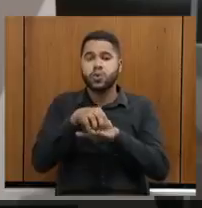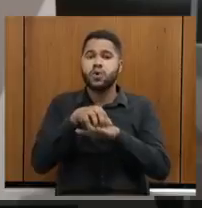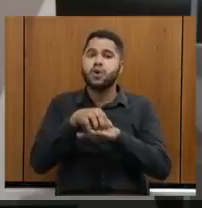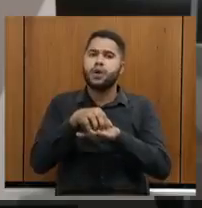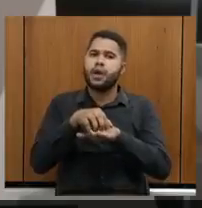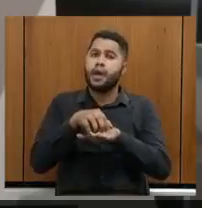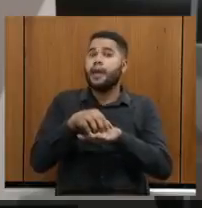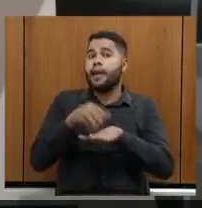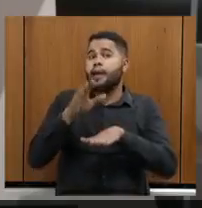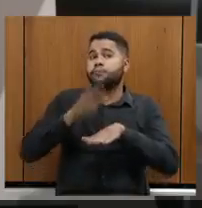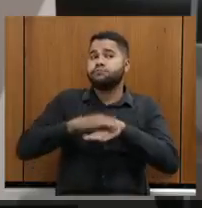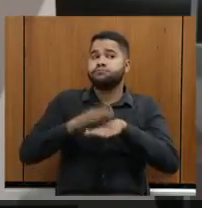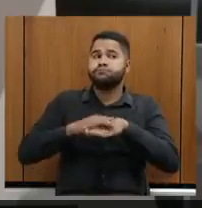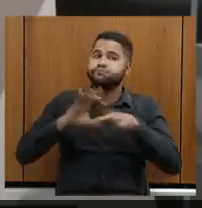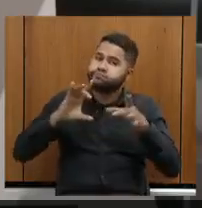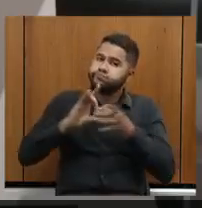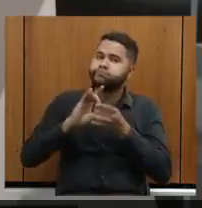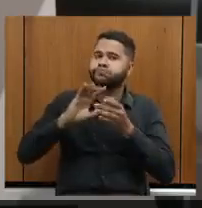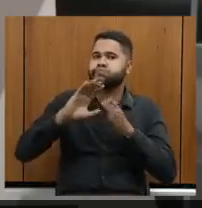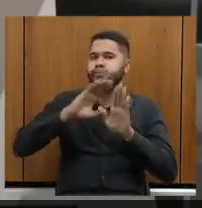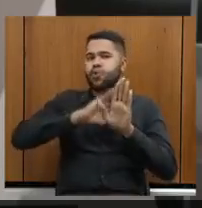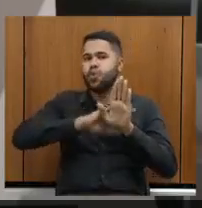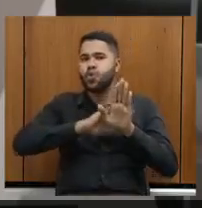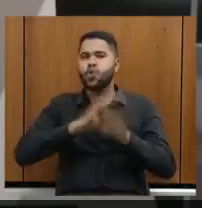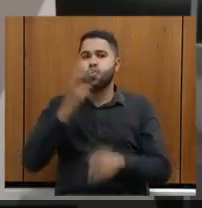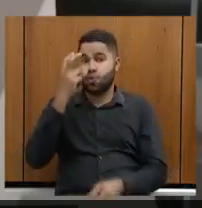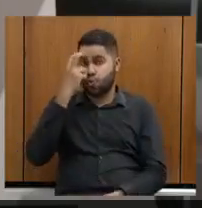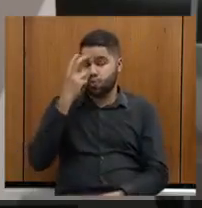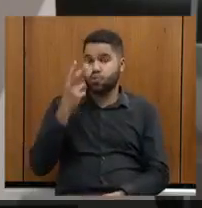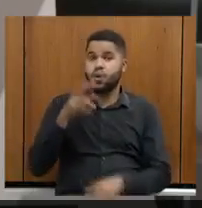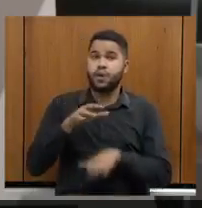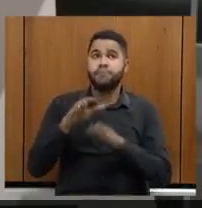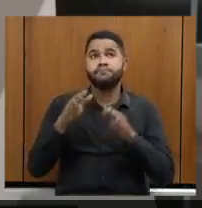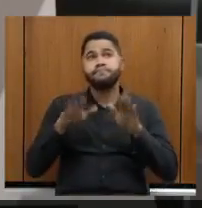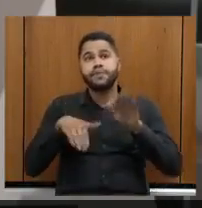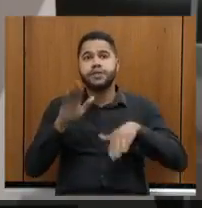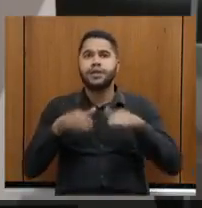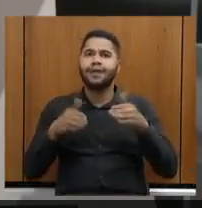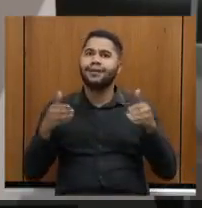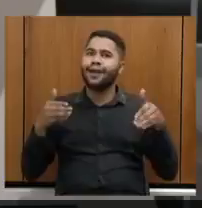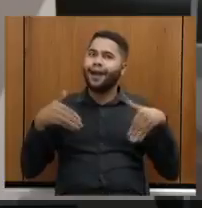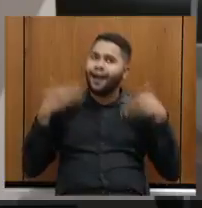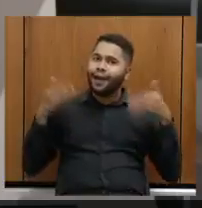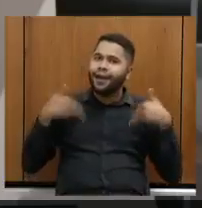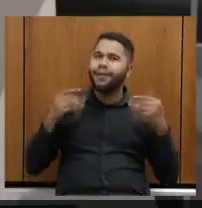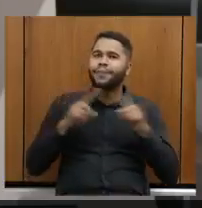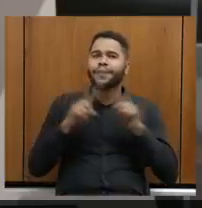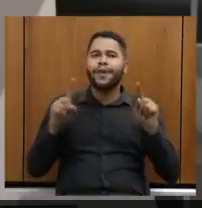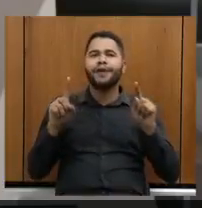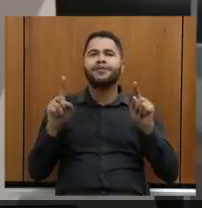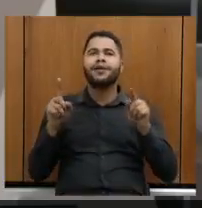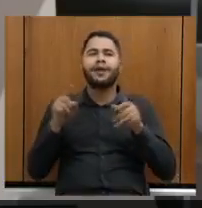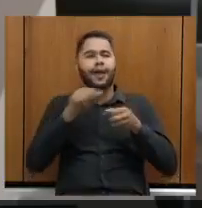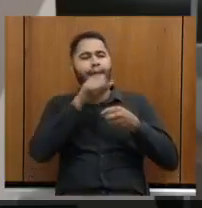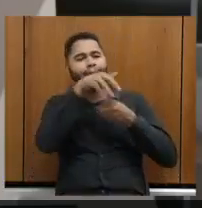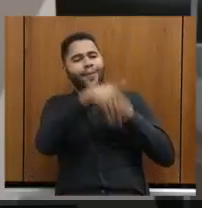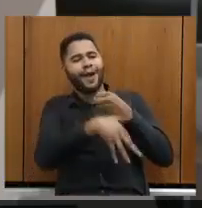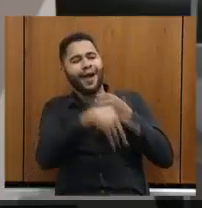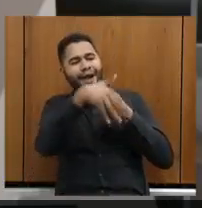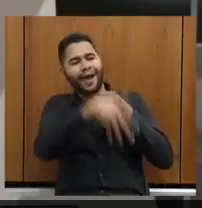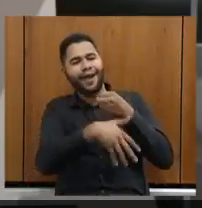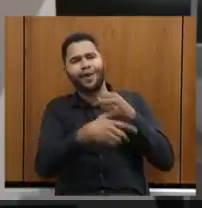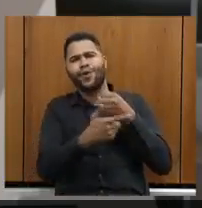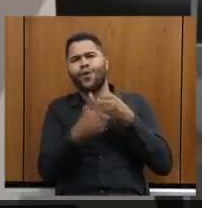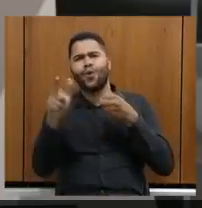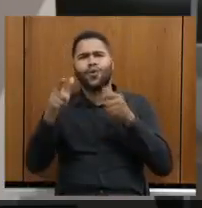turismo cultural. Mesmo o turismo de aventura, é diferente estar aqui, numa cachoeira, do que estar em outro